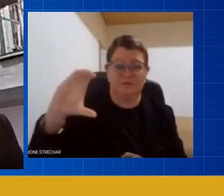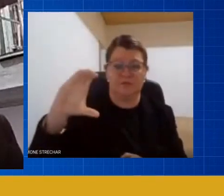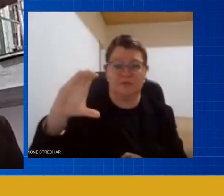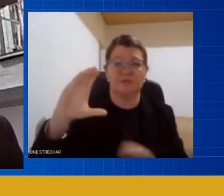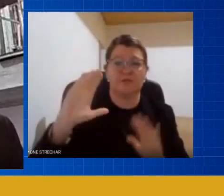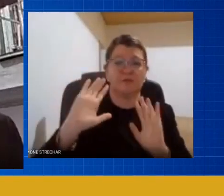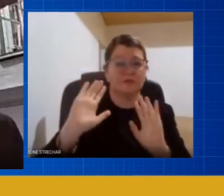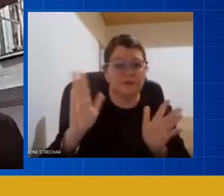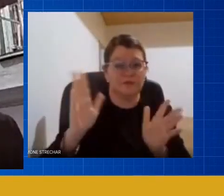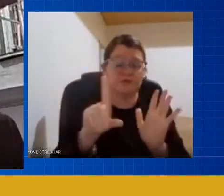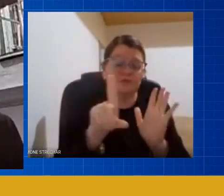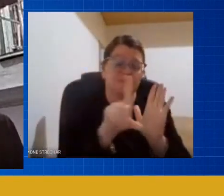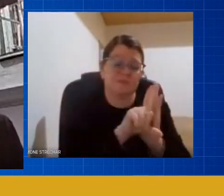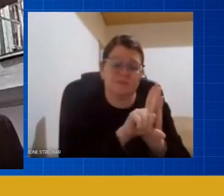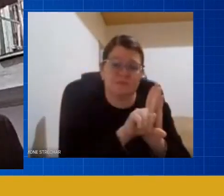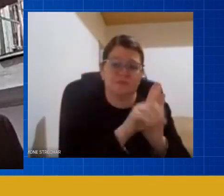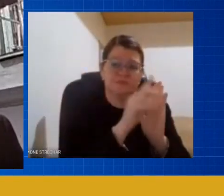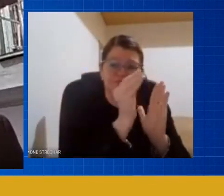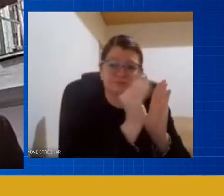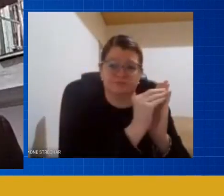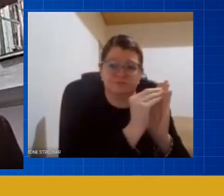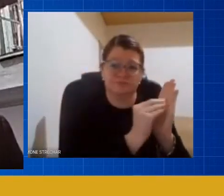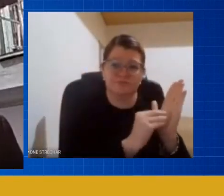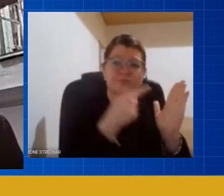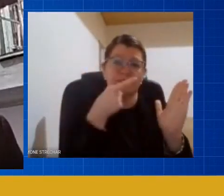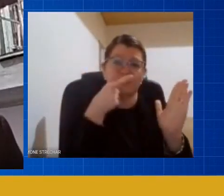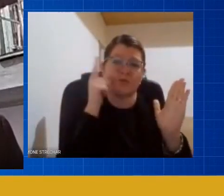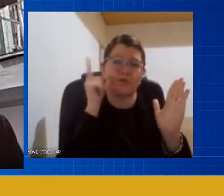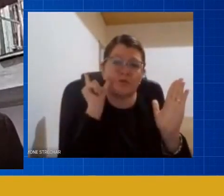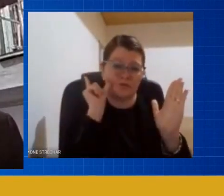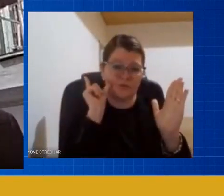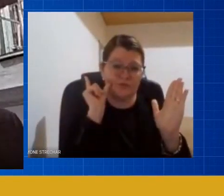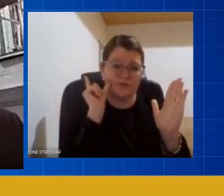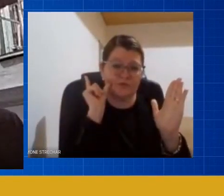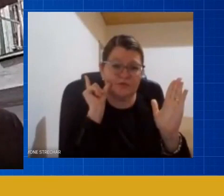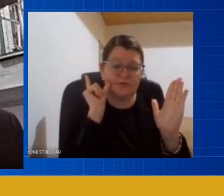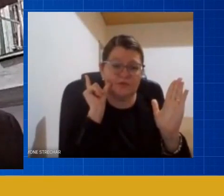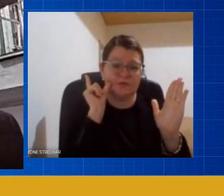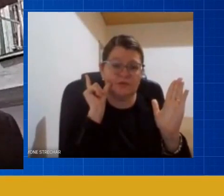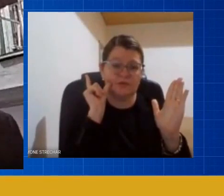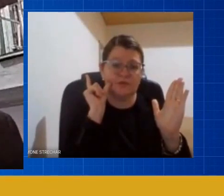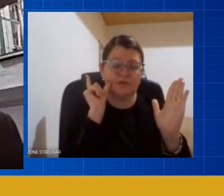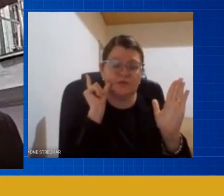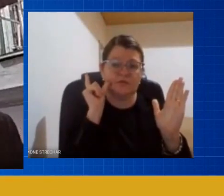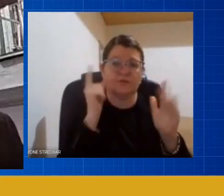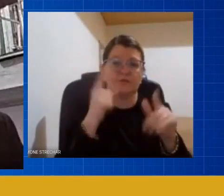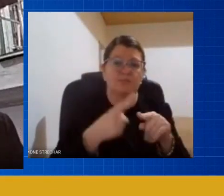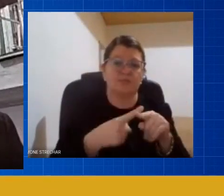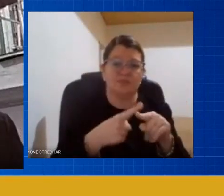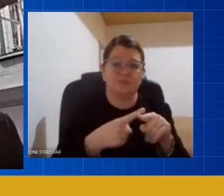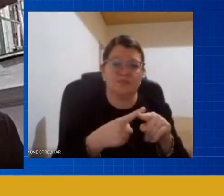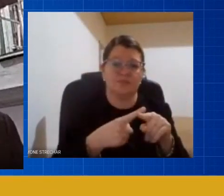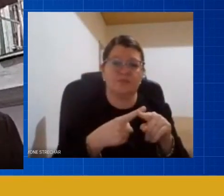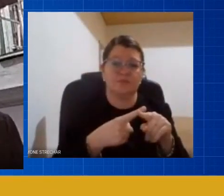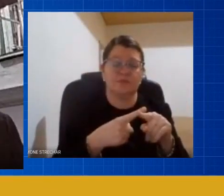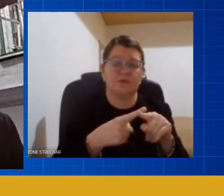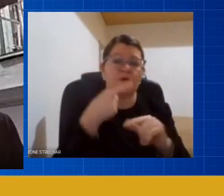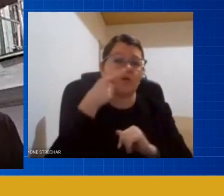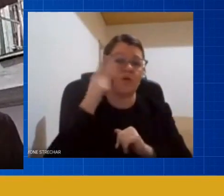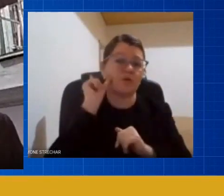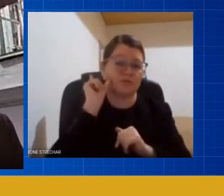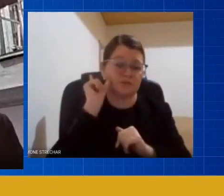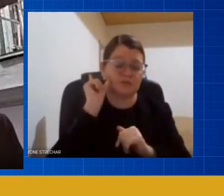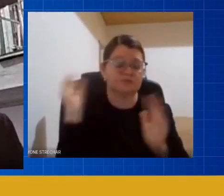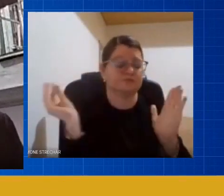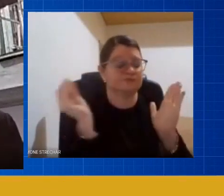ontem aqui em Santa Catarina nós não temos nenhuma perspectiva antes do dia 2 de agosto que foi o decreto que publicou ontem